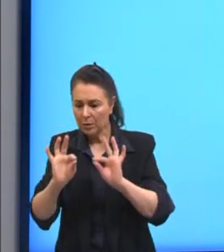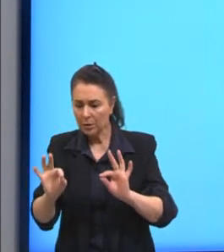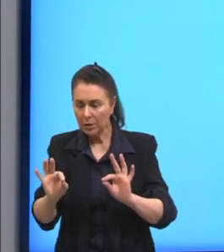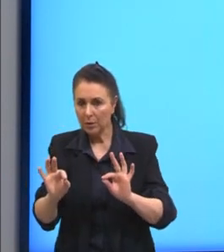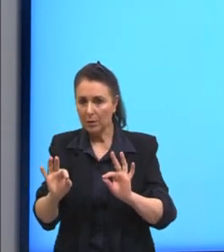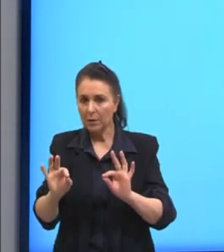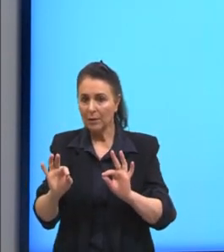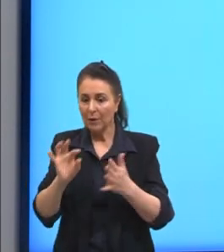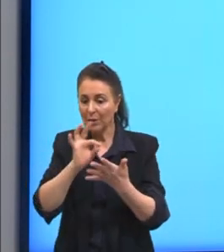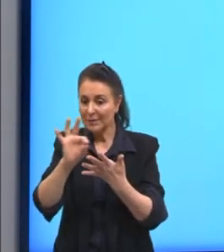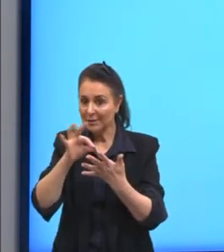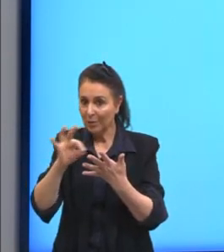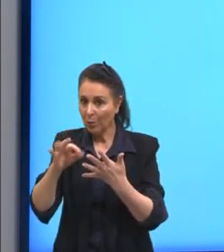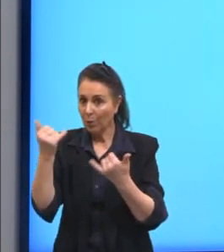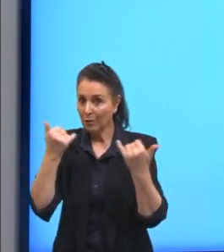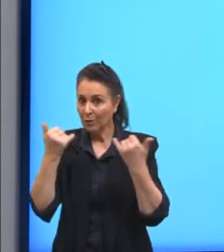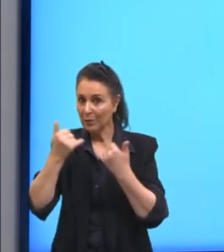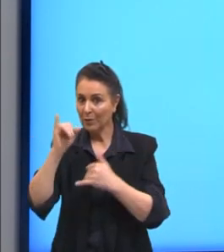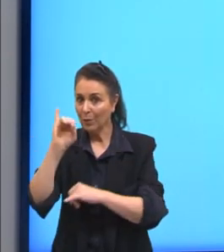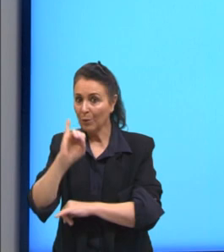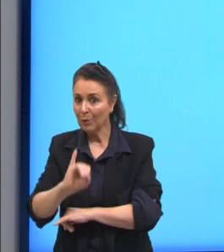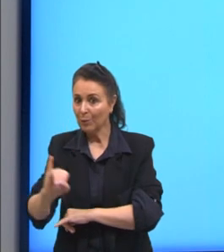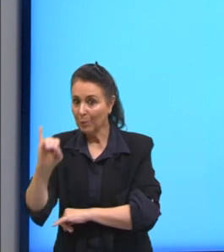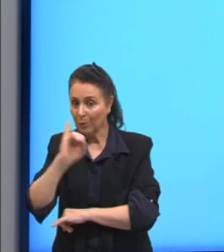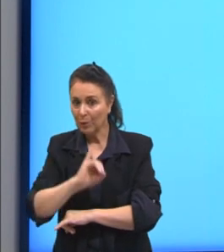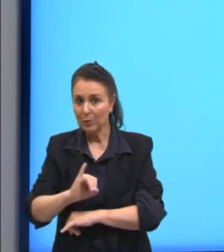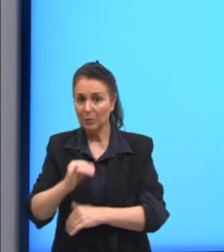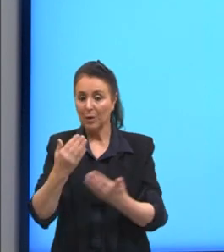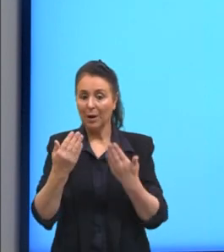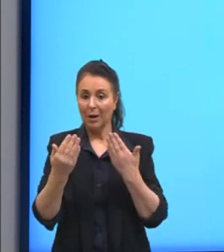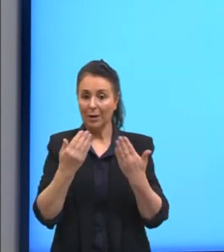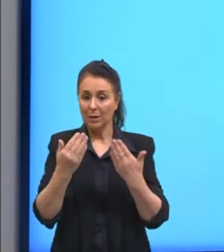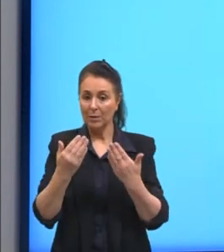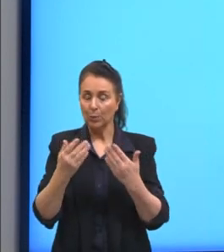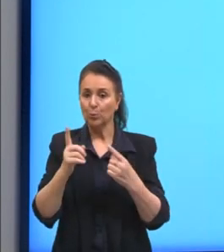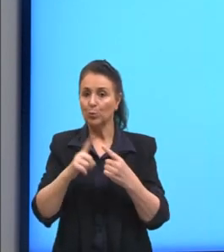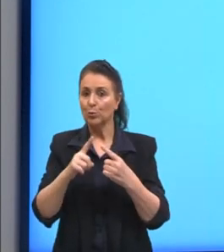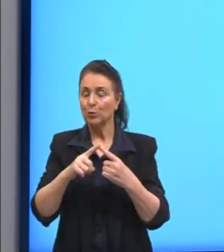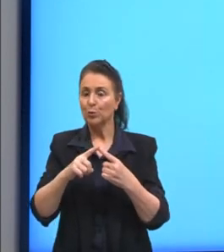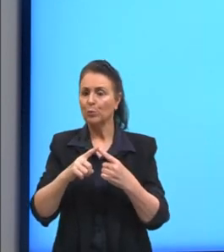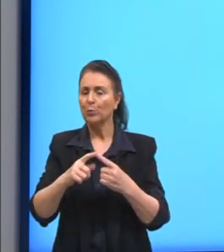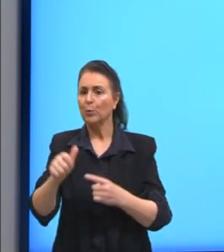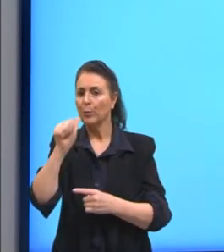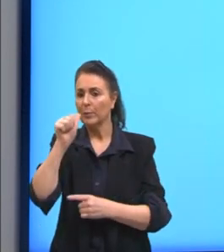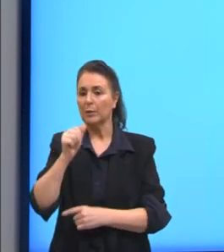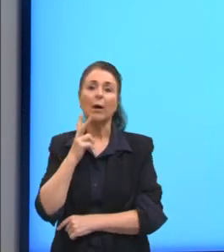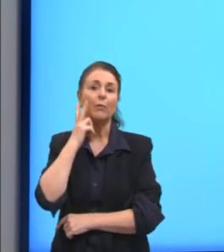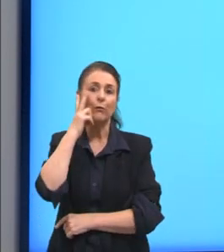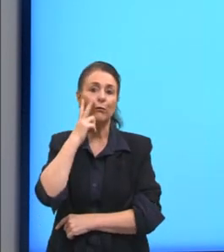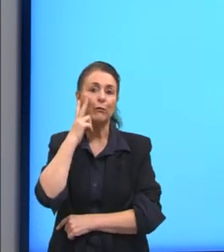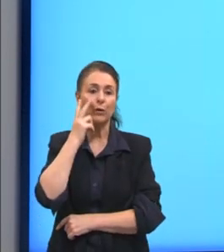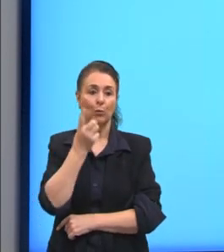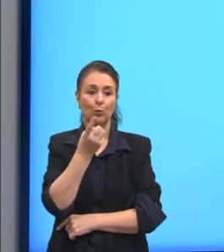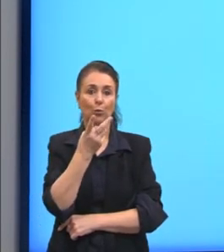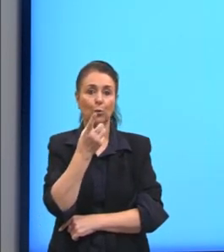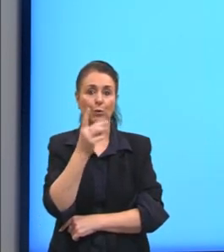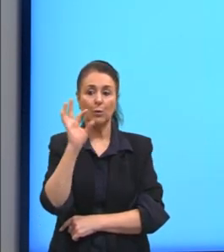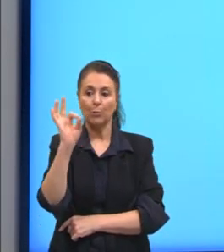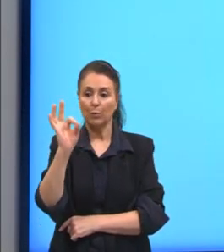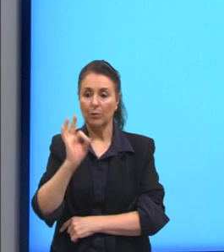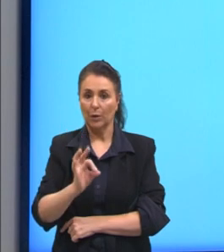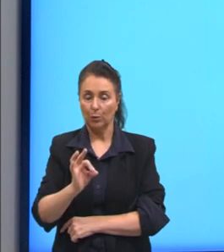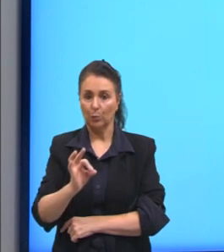importantes. Nós estamos ali analisando, então, a bebida, que é o vinho. Ela possui 12% da